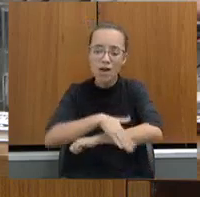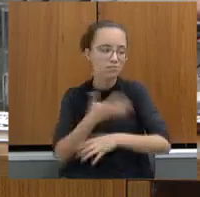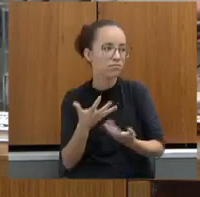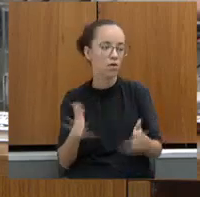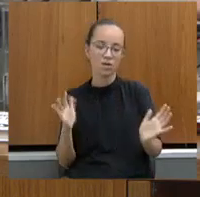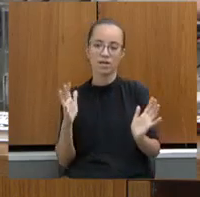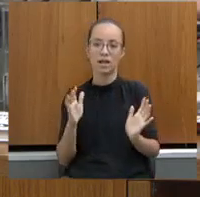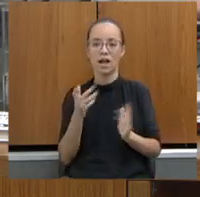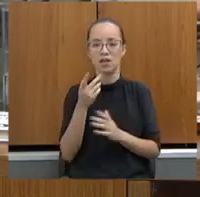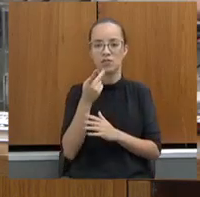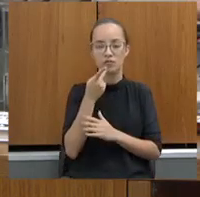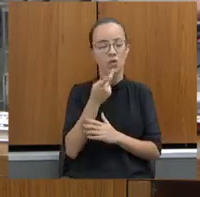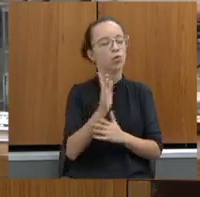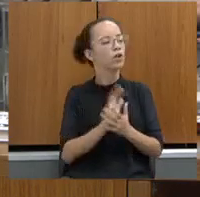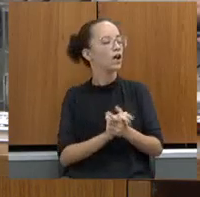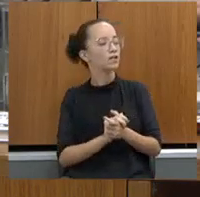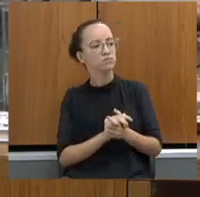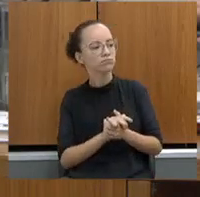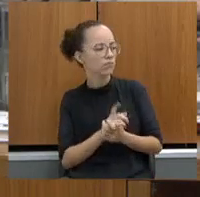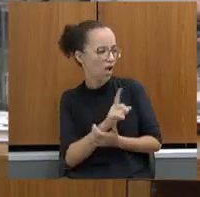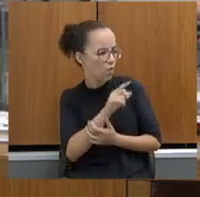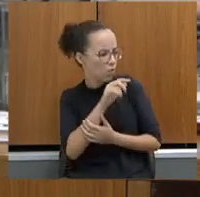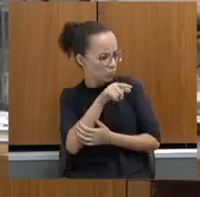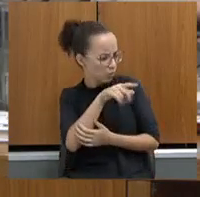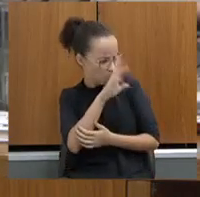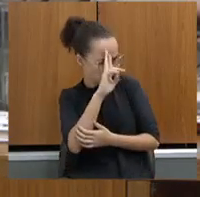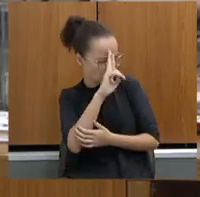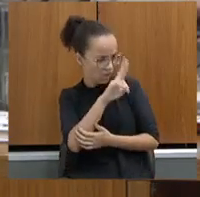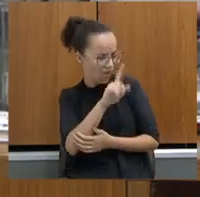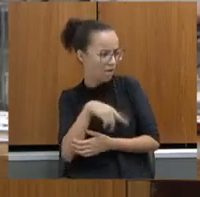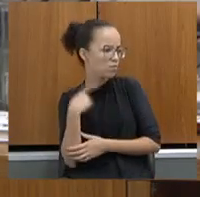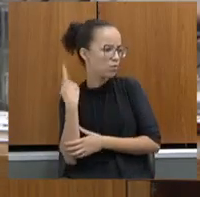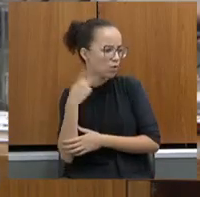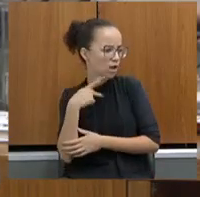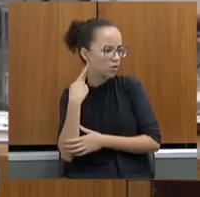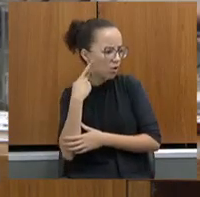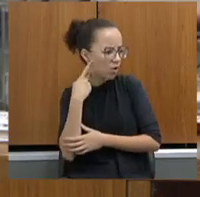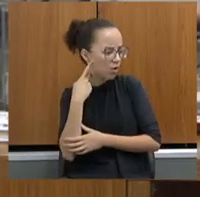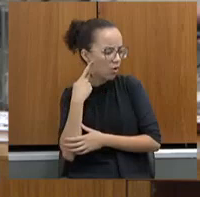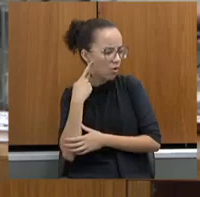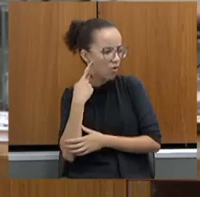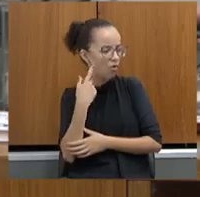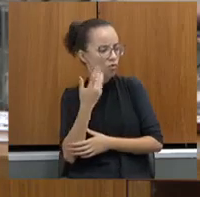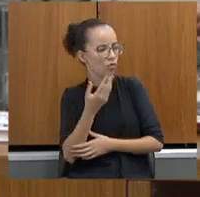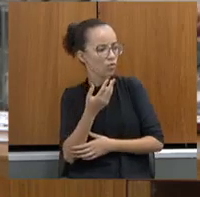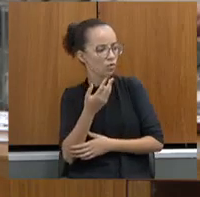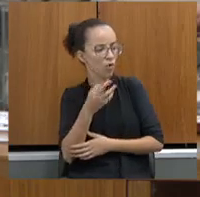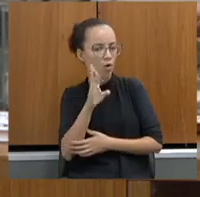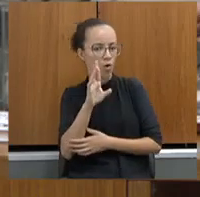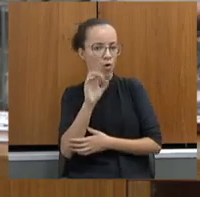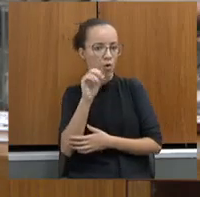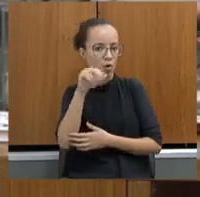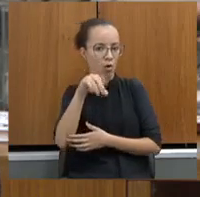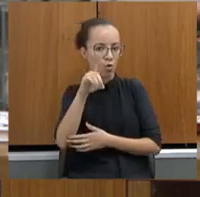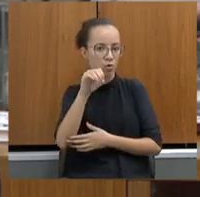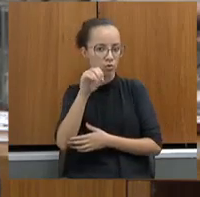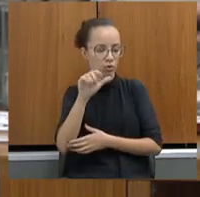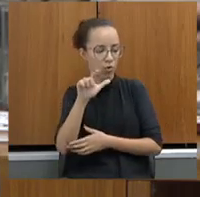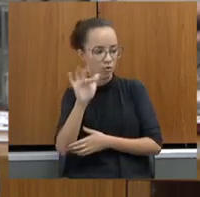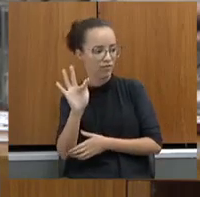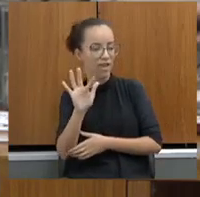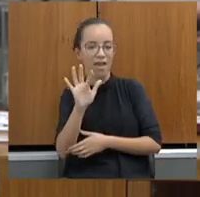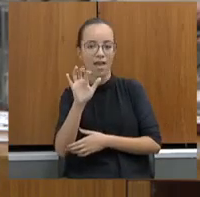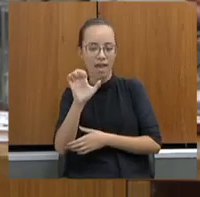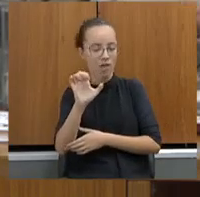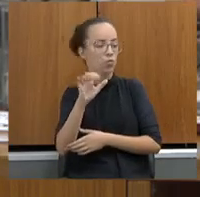falaram com ele, não, o senhor é procurador do Ministério Público, doutor Rodolfo, o senhor sabe que não pode, é direito de ir e vir.